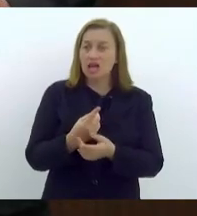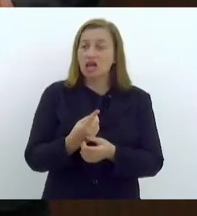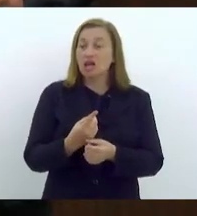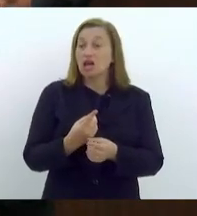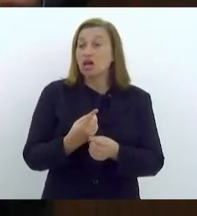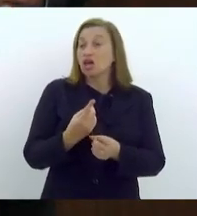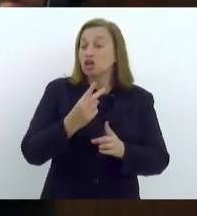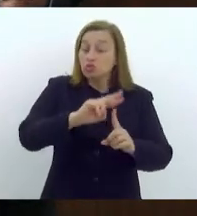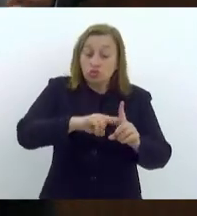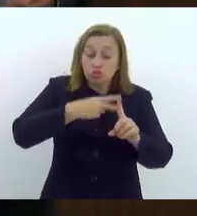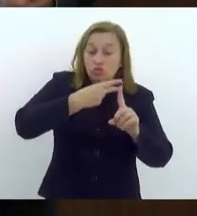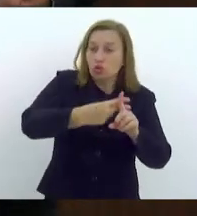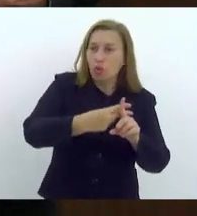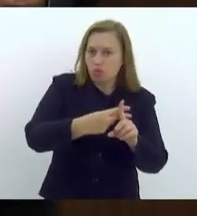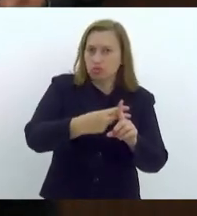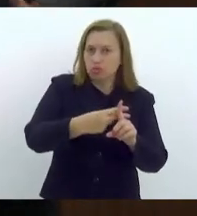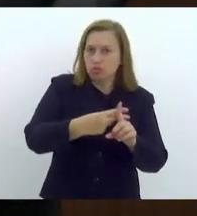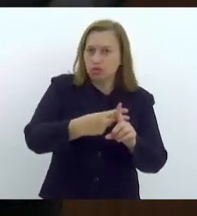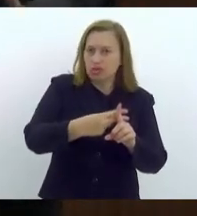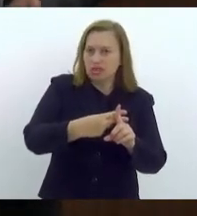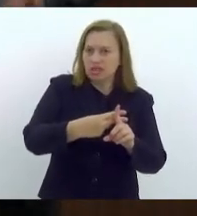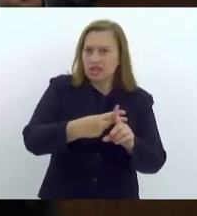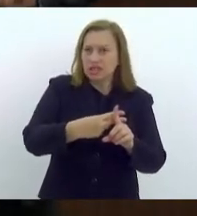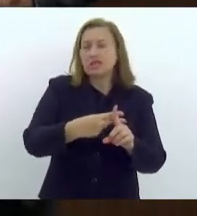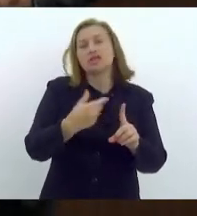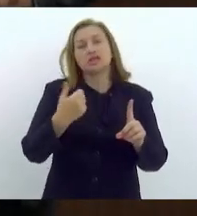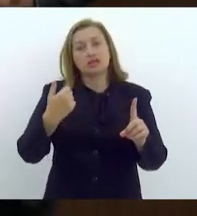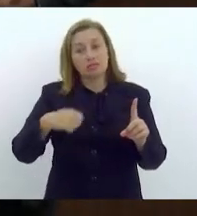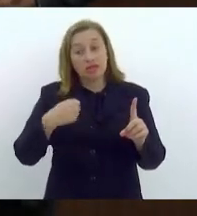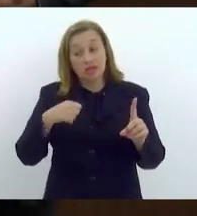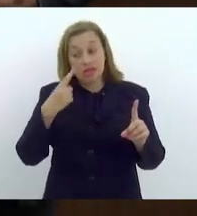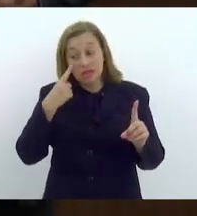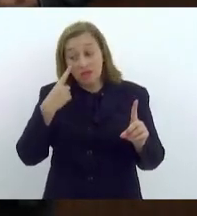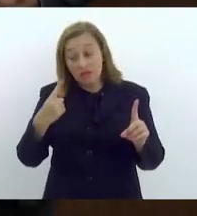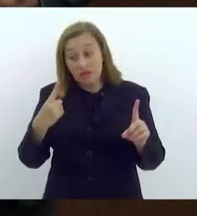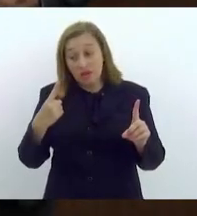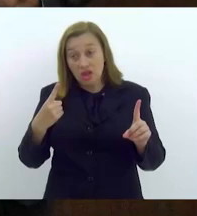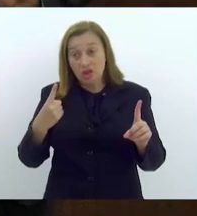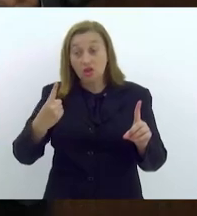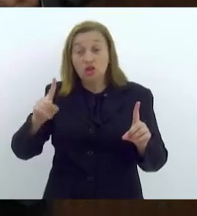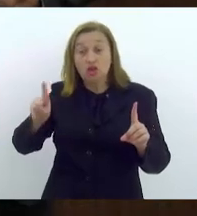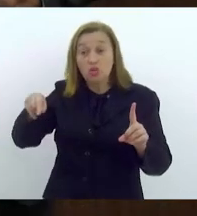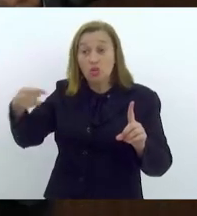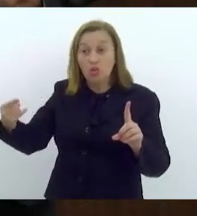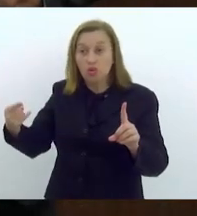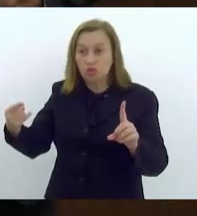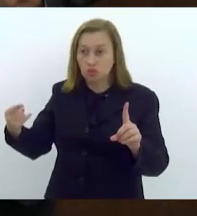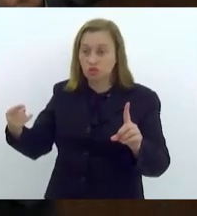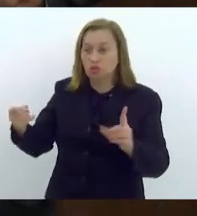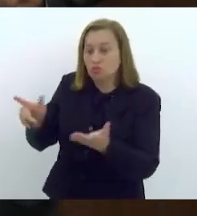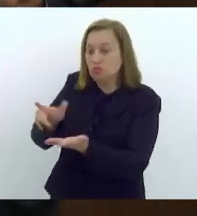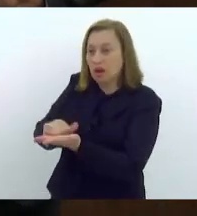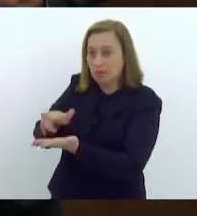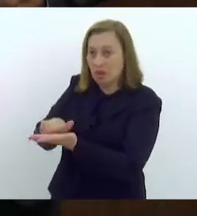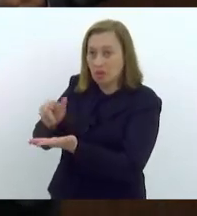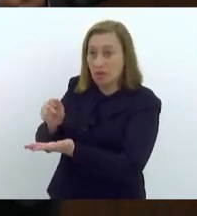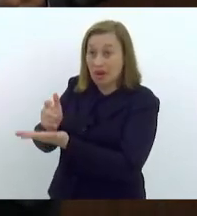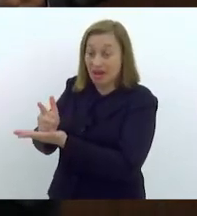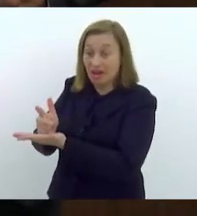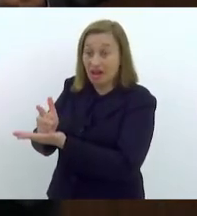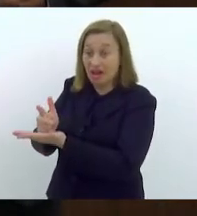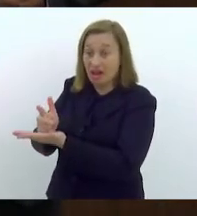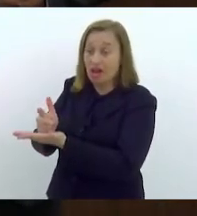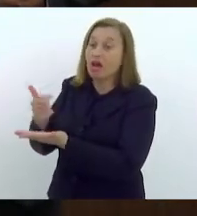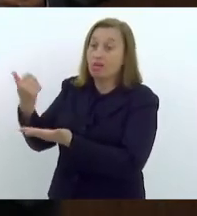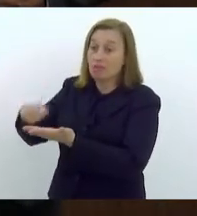e se ele tiver só que rever o seu valor na próxima, ele poderá naquele momento deixar de honrar algum